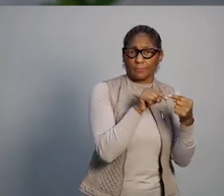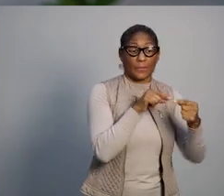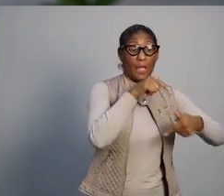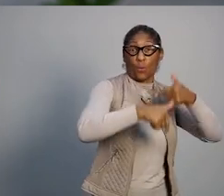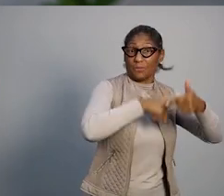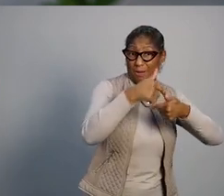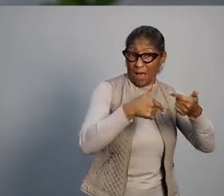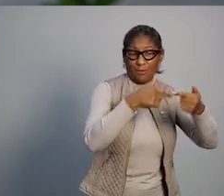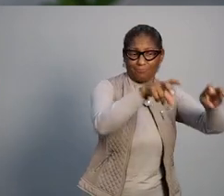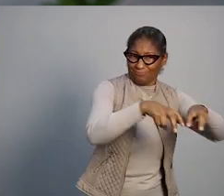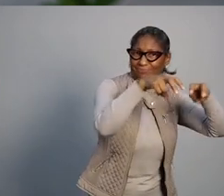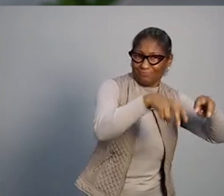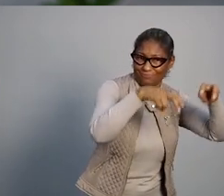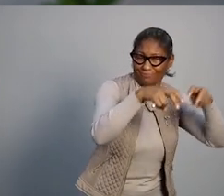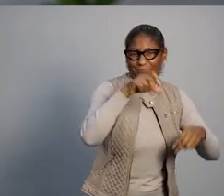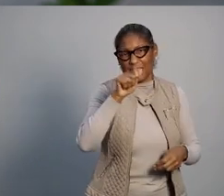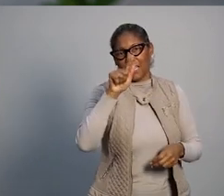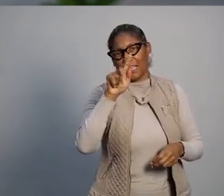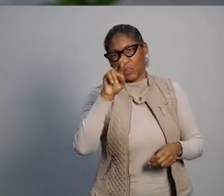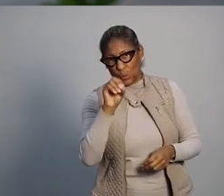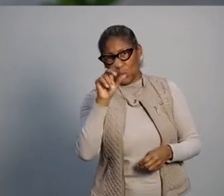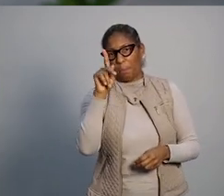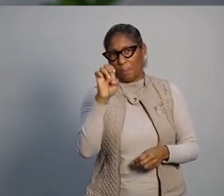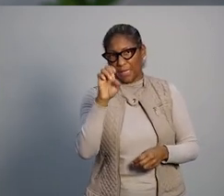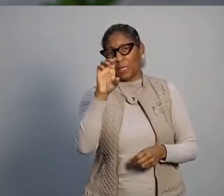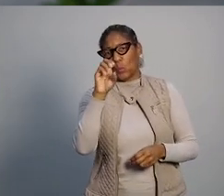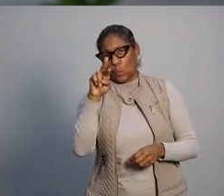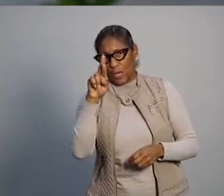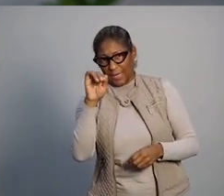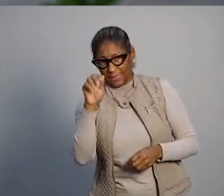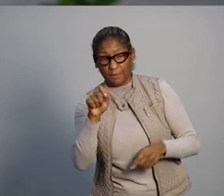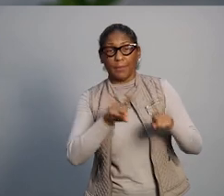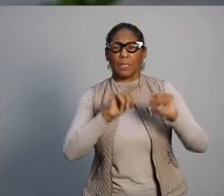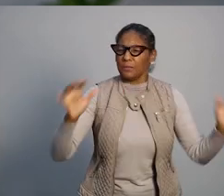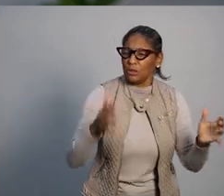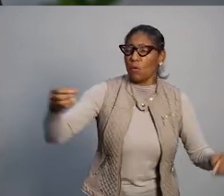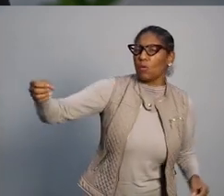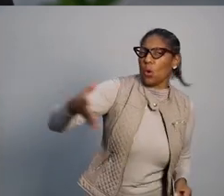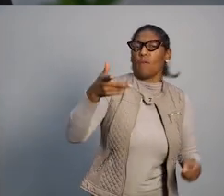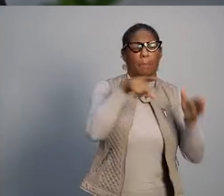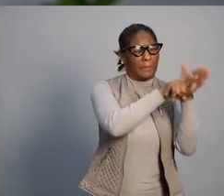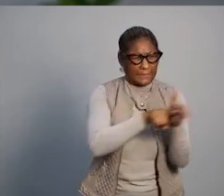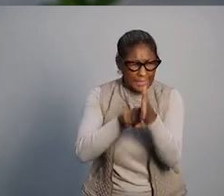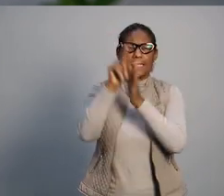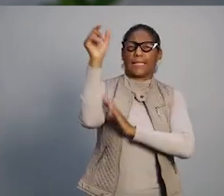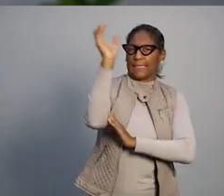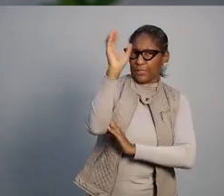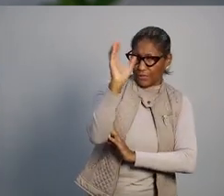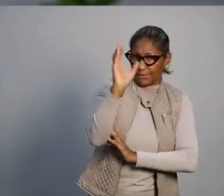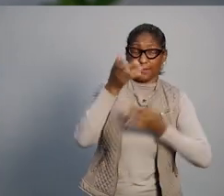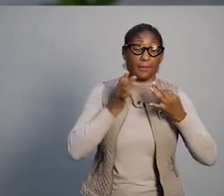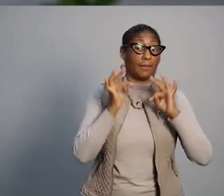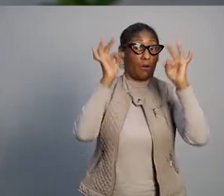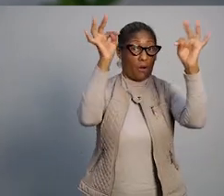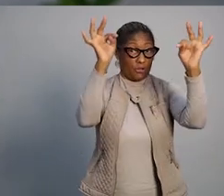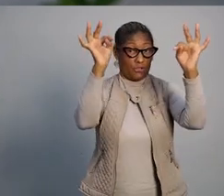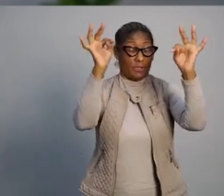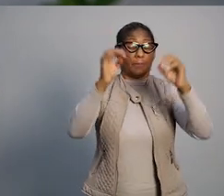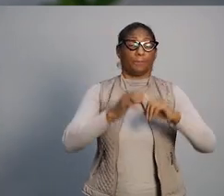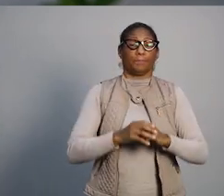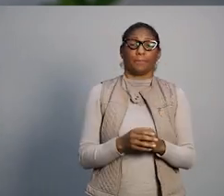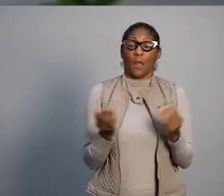relacionados à atividade agropecuária. Vão ser direcionados também a incentivo à inovação e à pesquisa